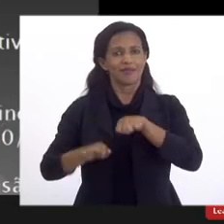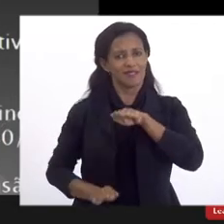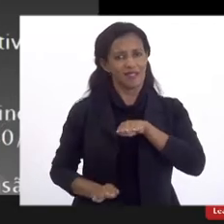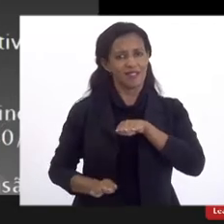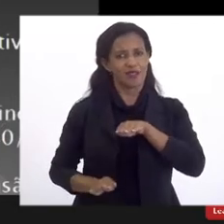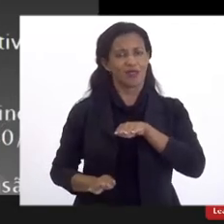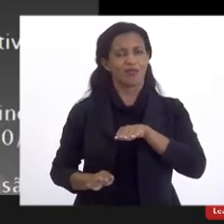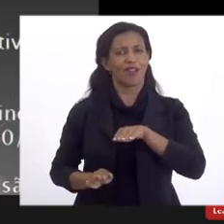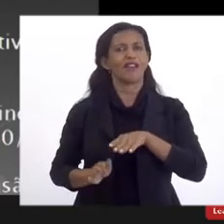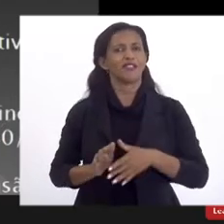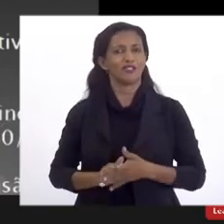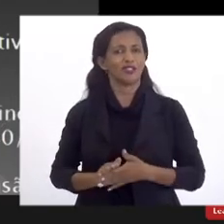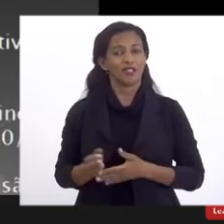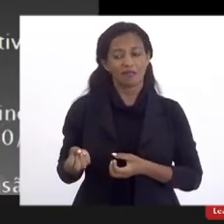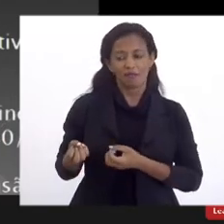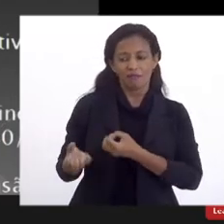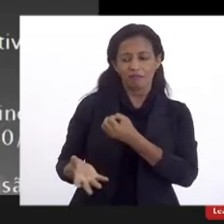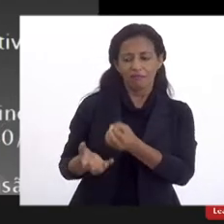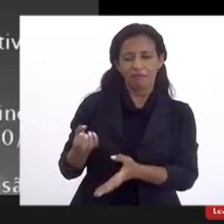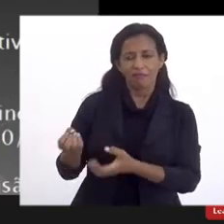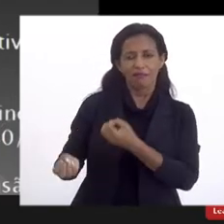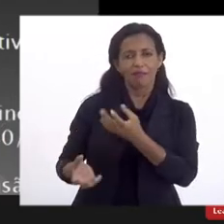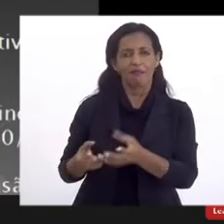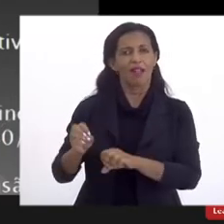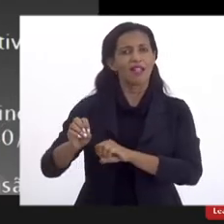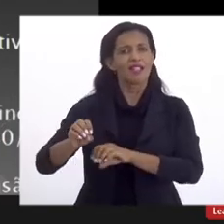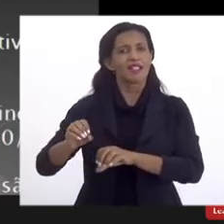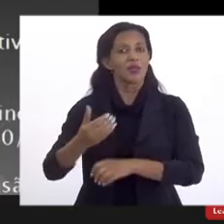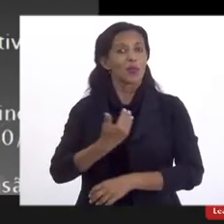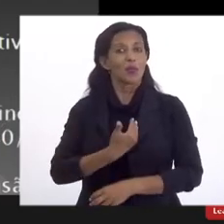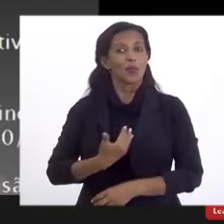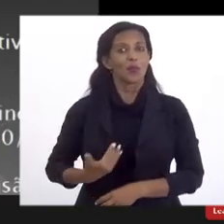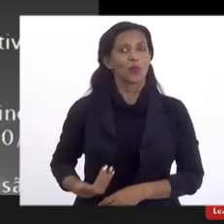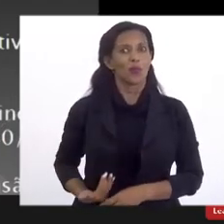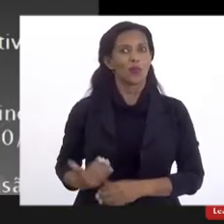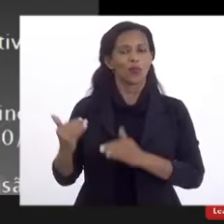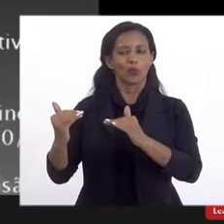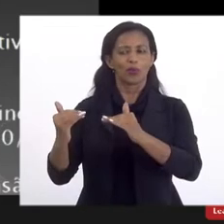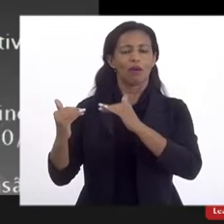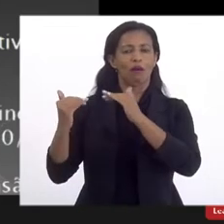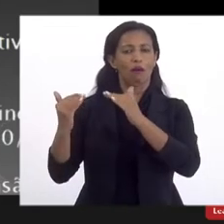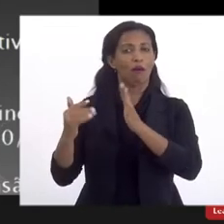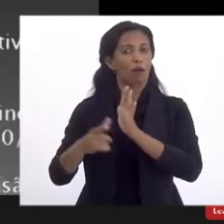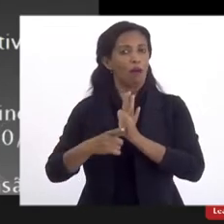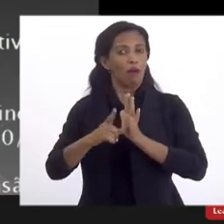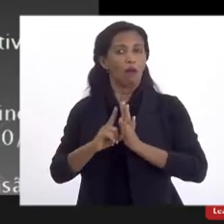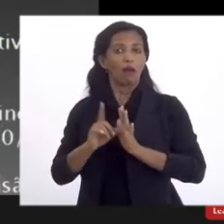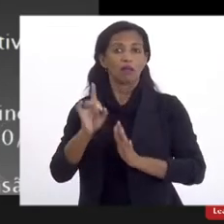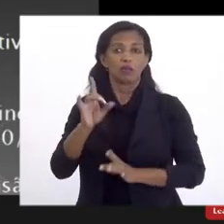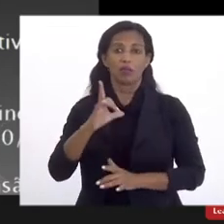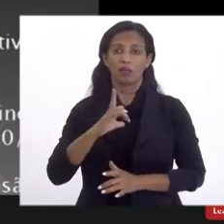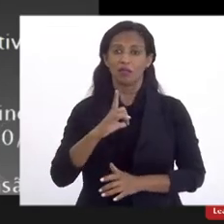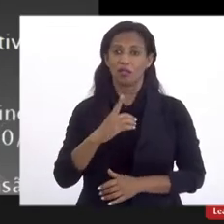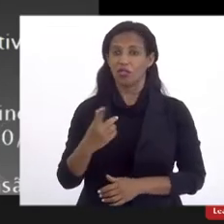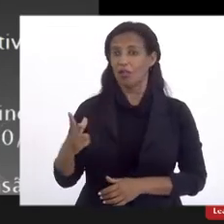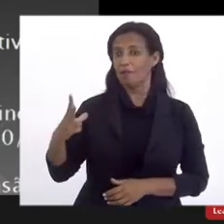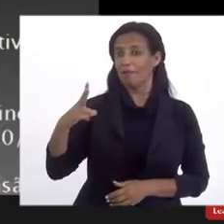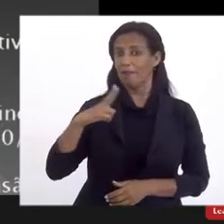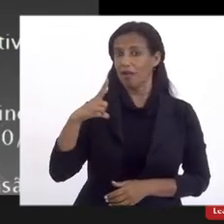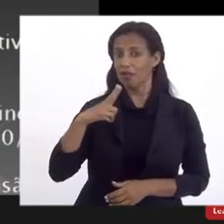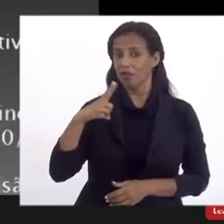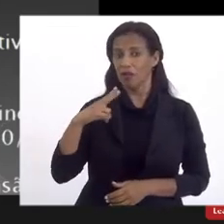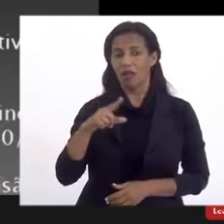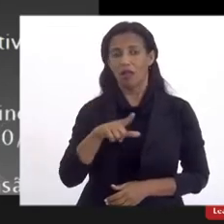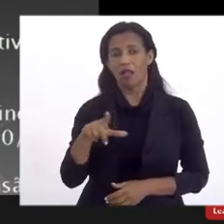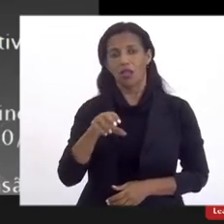regional, né, e oferta de ensino público superior, porque até o momento, só se tinha oferta de ensino privado na Zona Oeste.